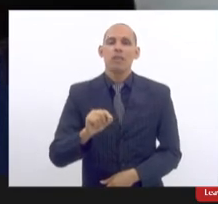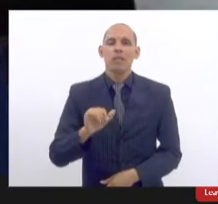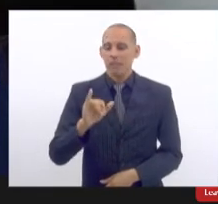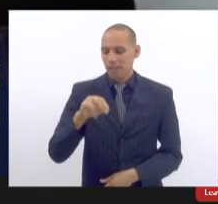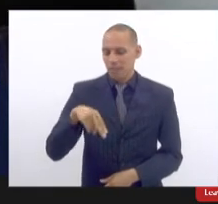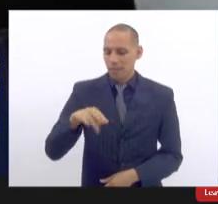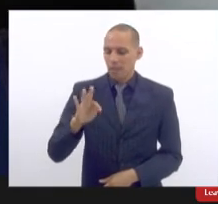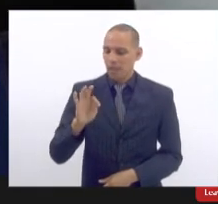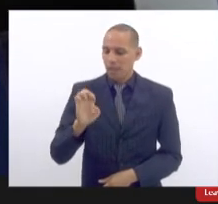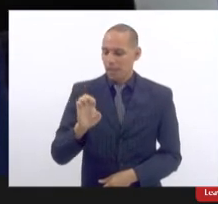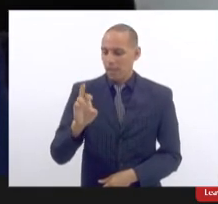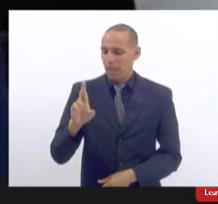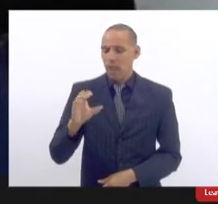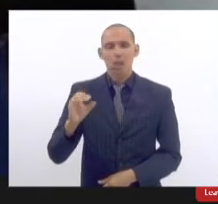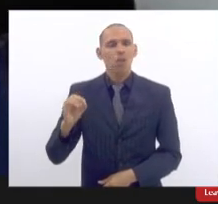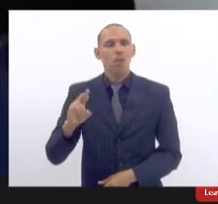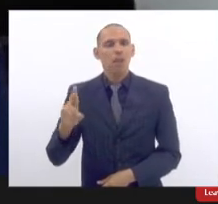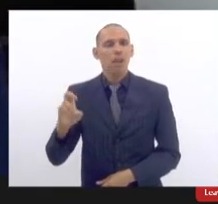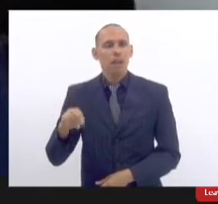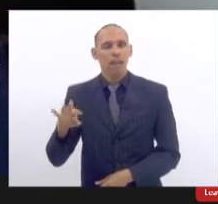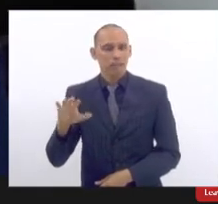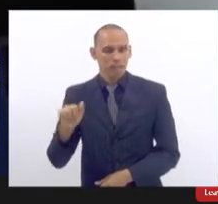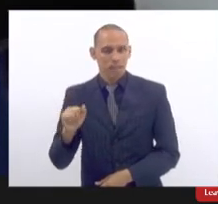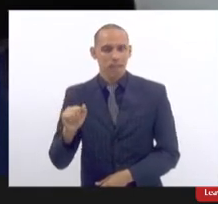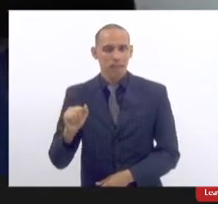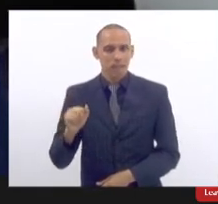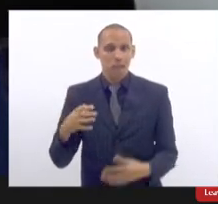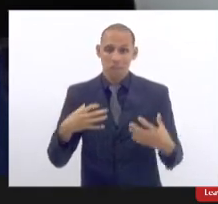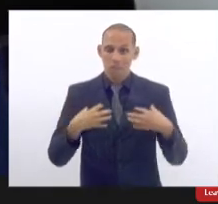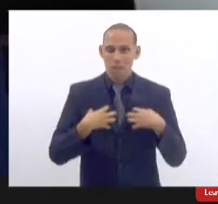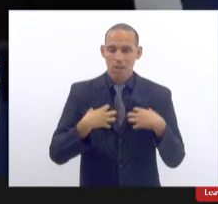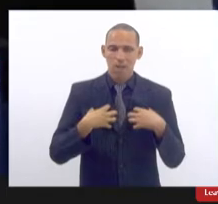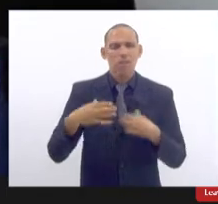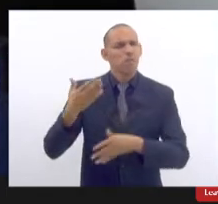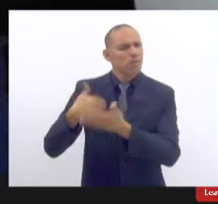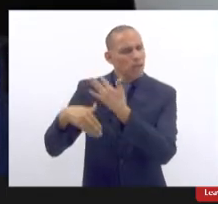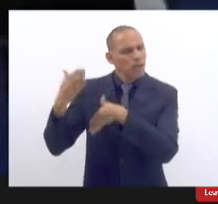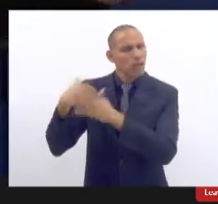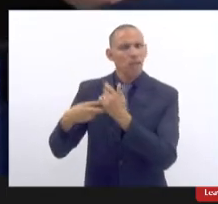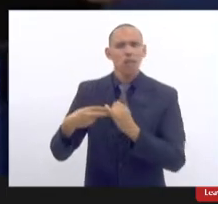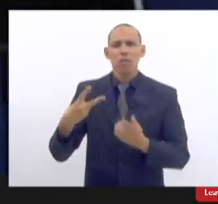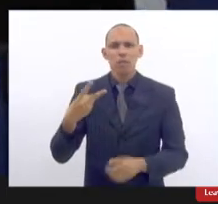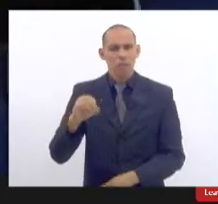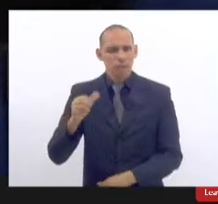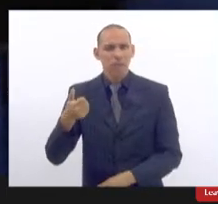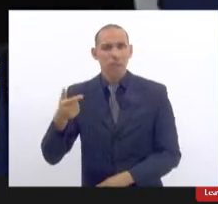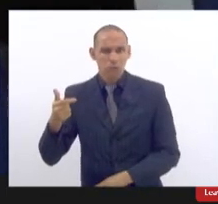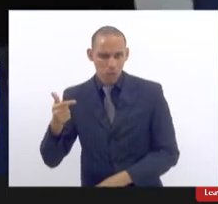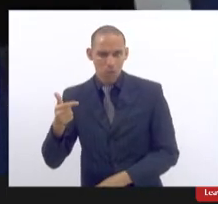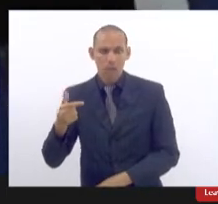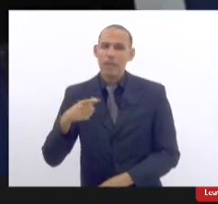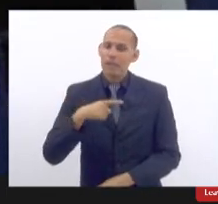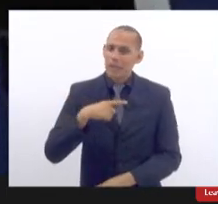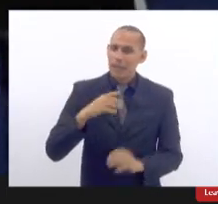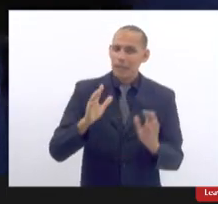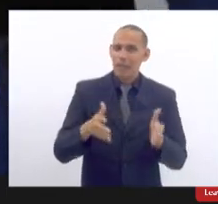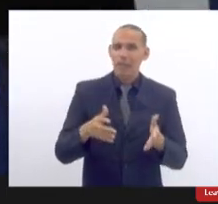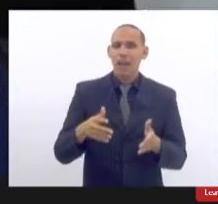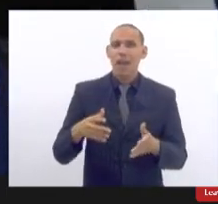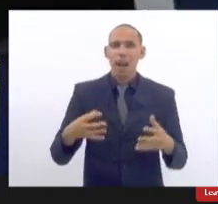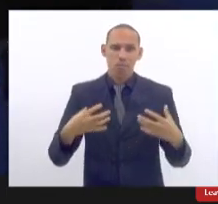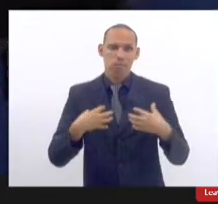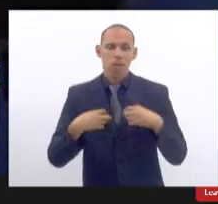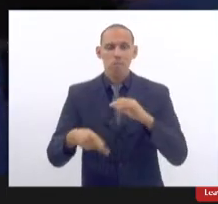em 2012 inclusive a gente já teve próteses francesas que são as PIP e ROFIL que elas